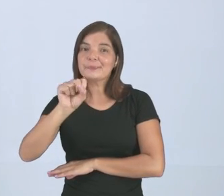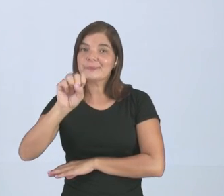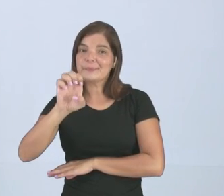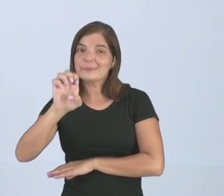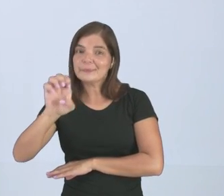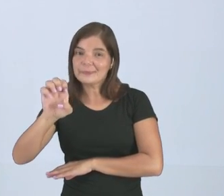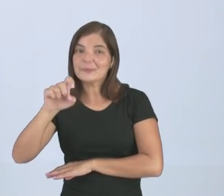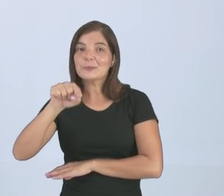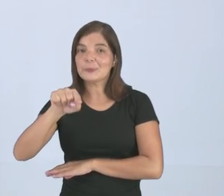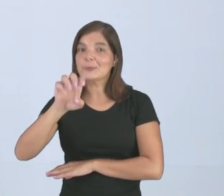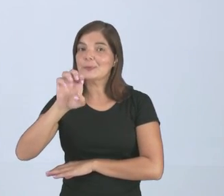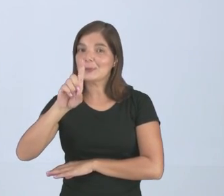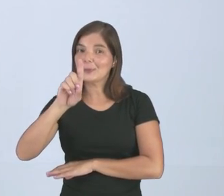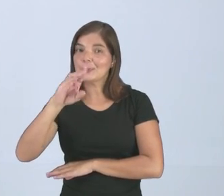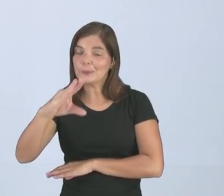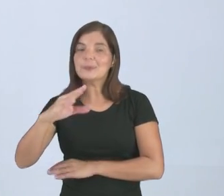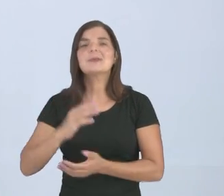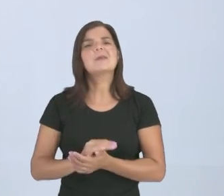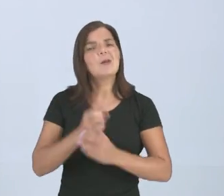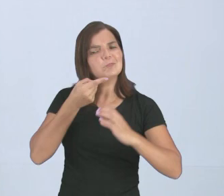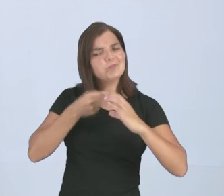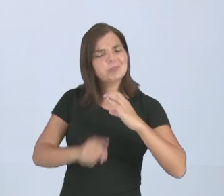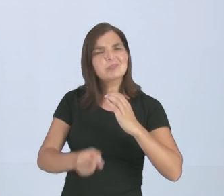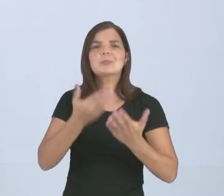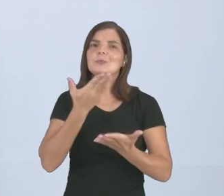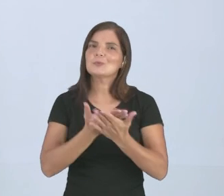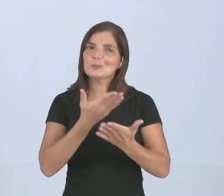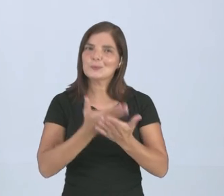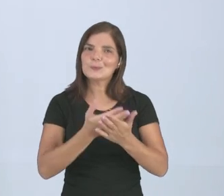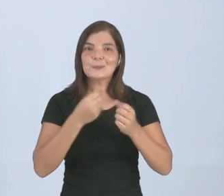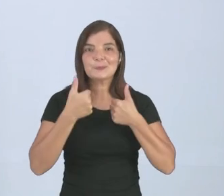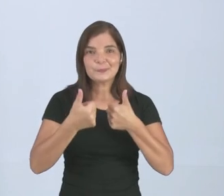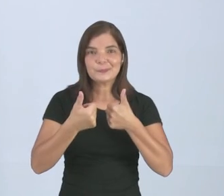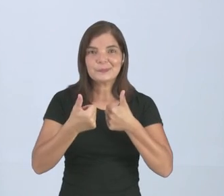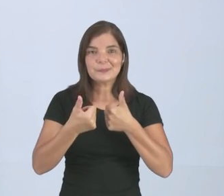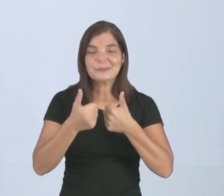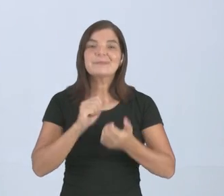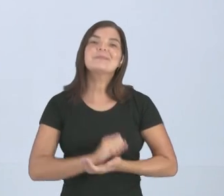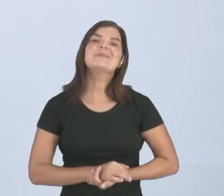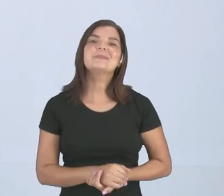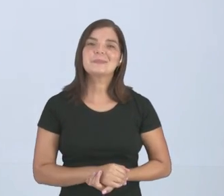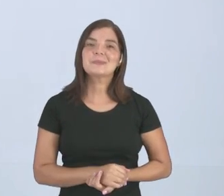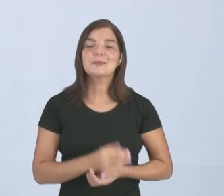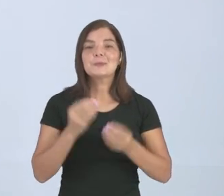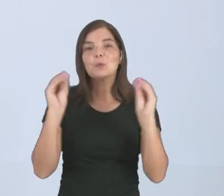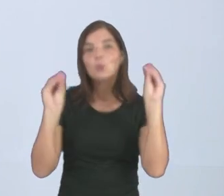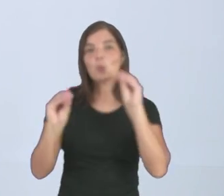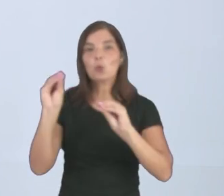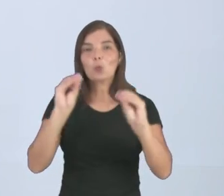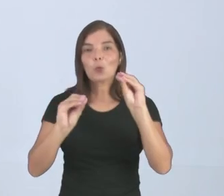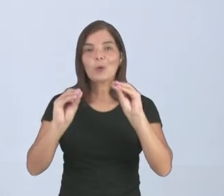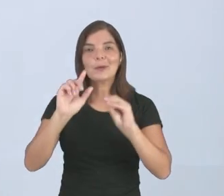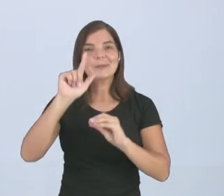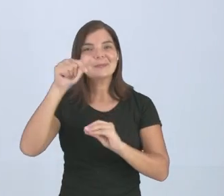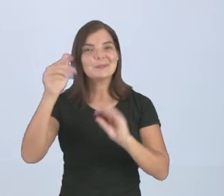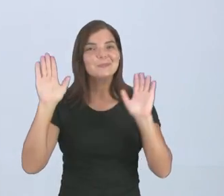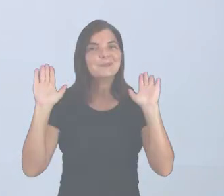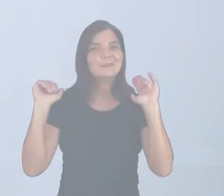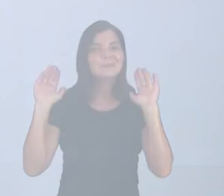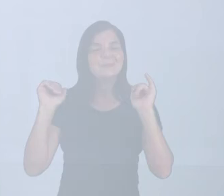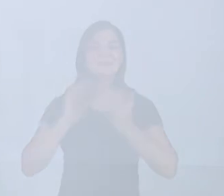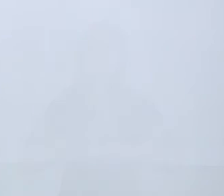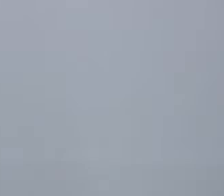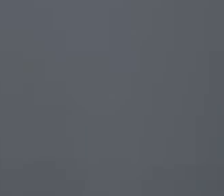.eduque.gov e se aprofundar nesse conhecimento, certo? Ficamos por aqui, um beijo e até mais, gente!